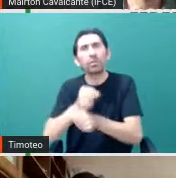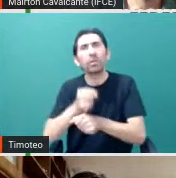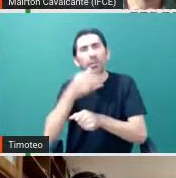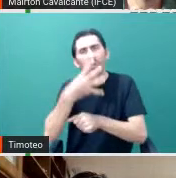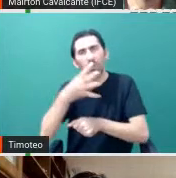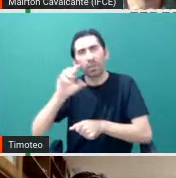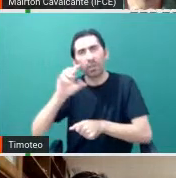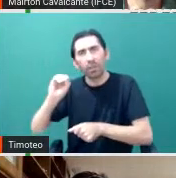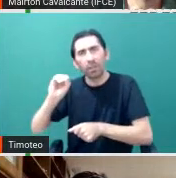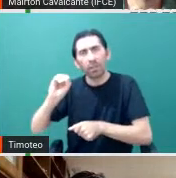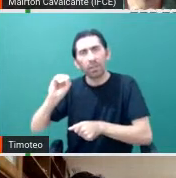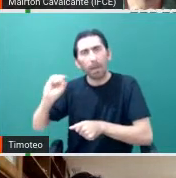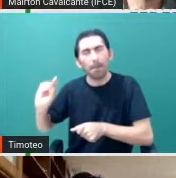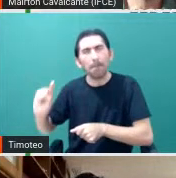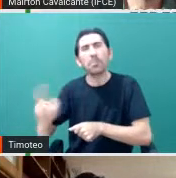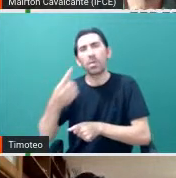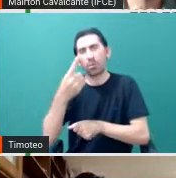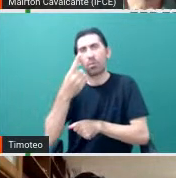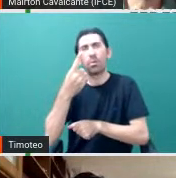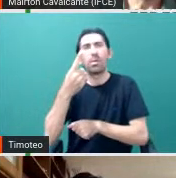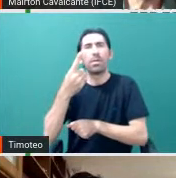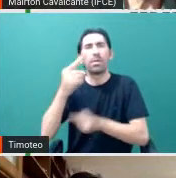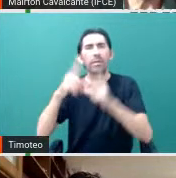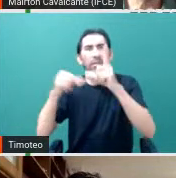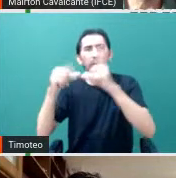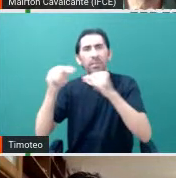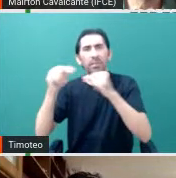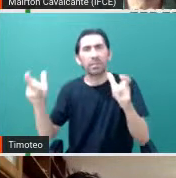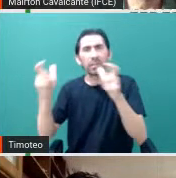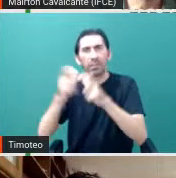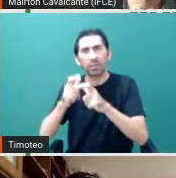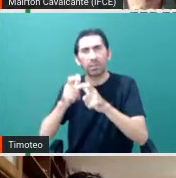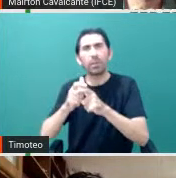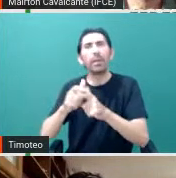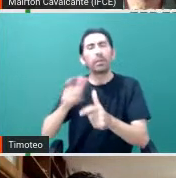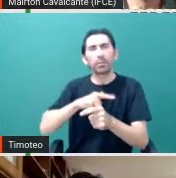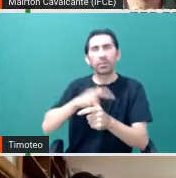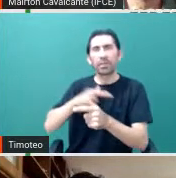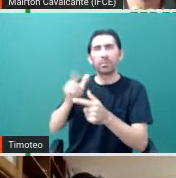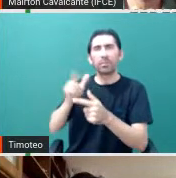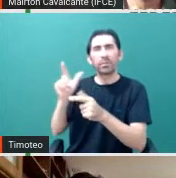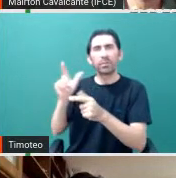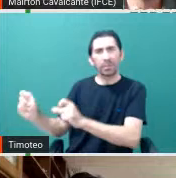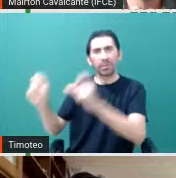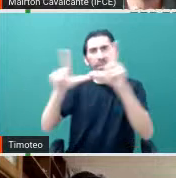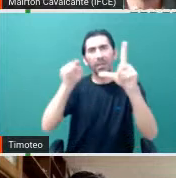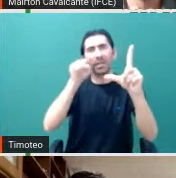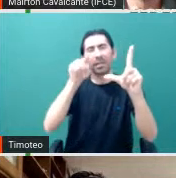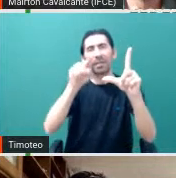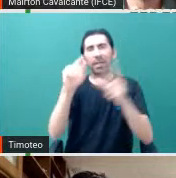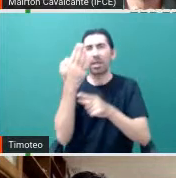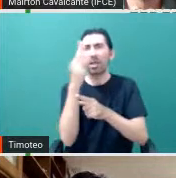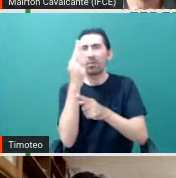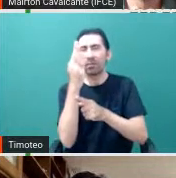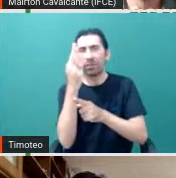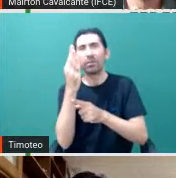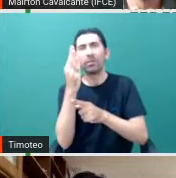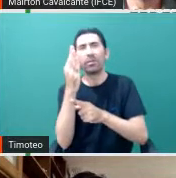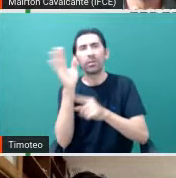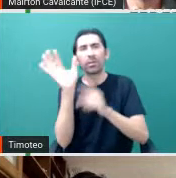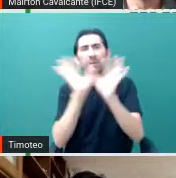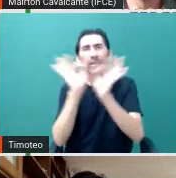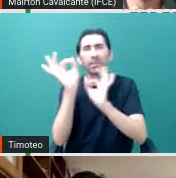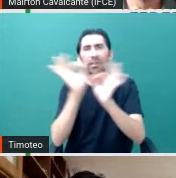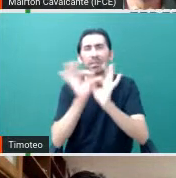Aqui mostra uma figura da placa onde vai cada fibra. Aqui na